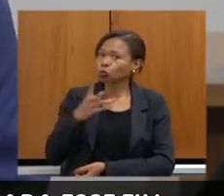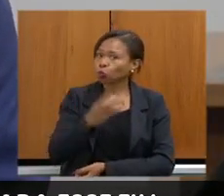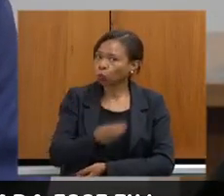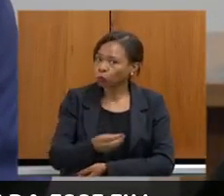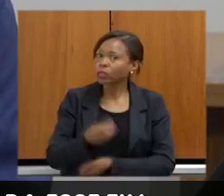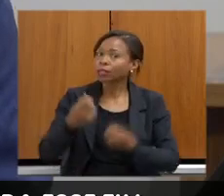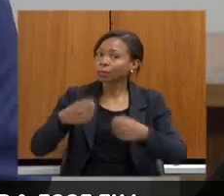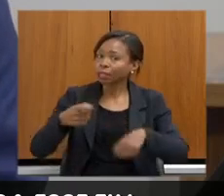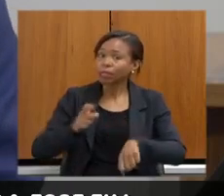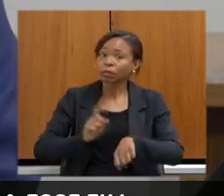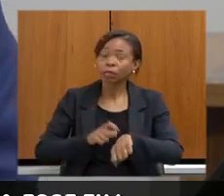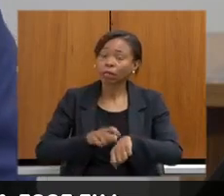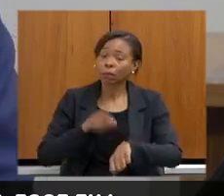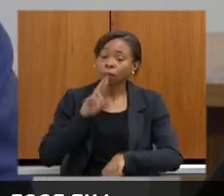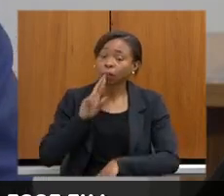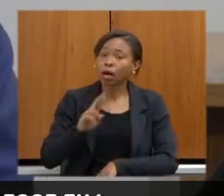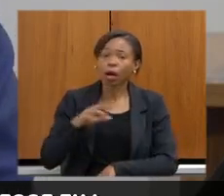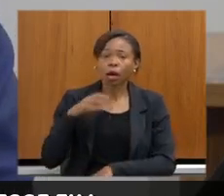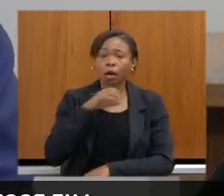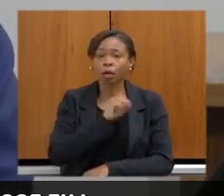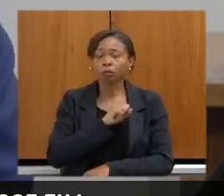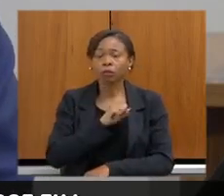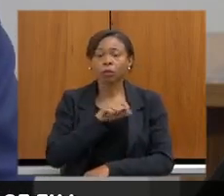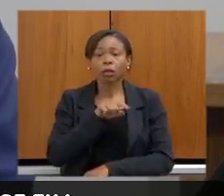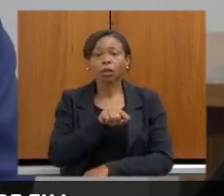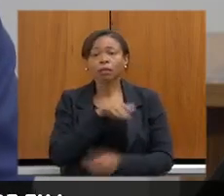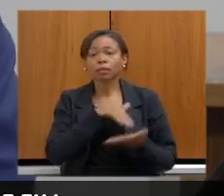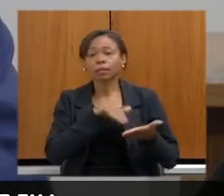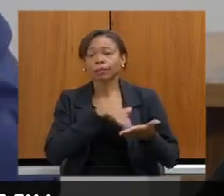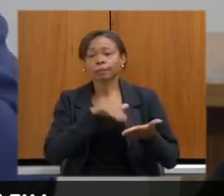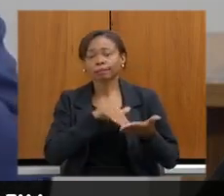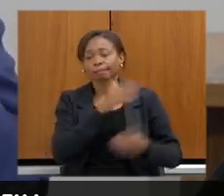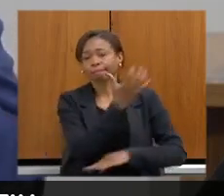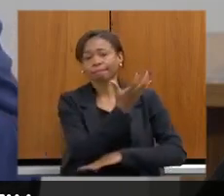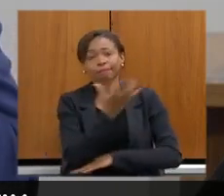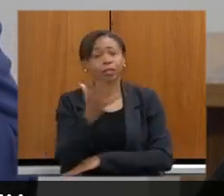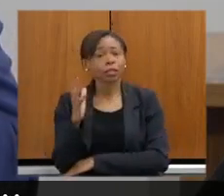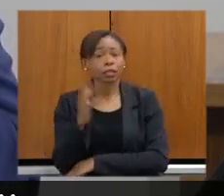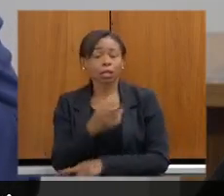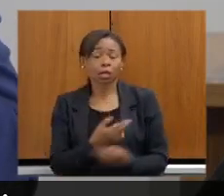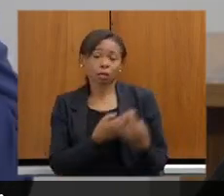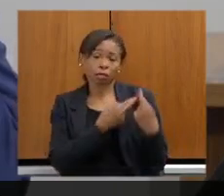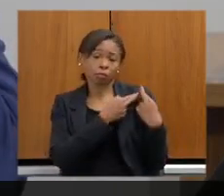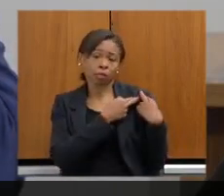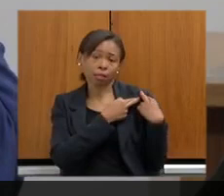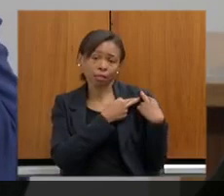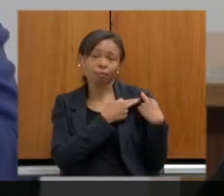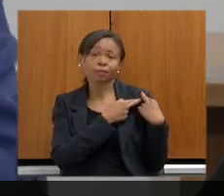resposta em tempo hábil, mais uma vez, a Secretaria de Meio Ambiente é a responsável por essa